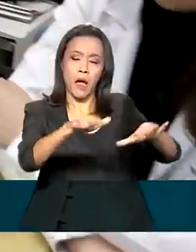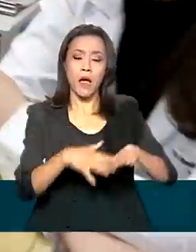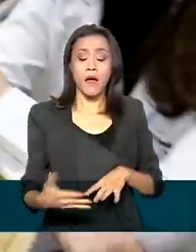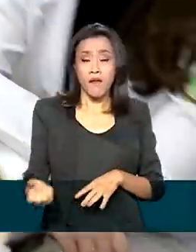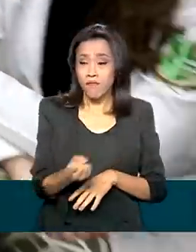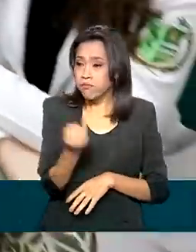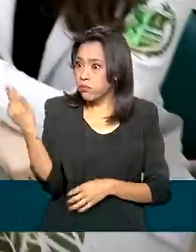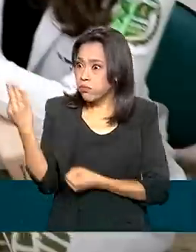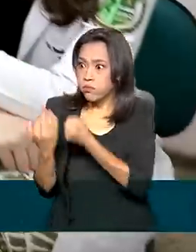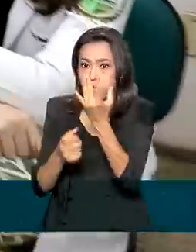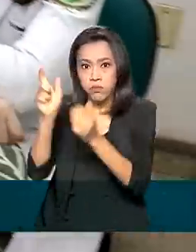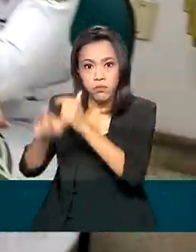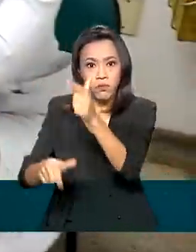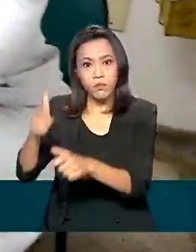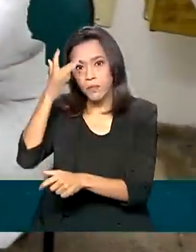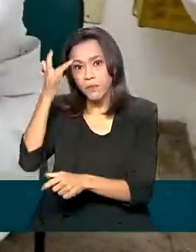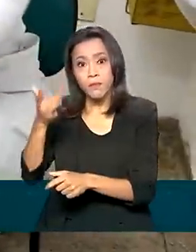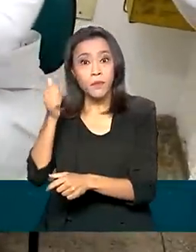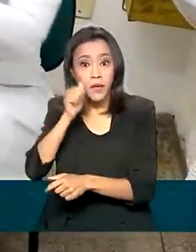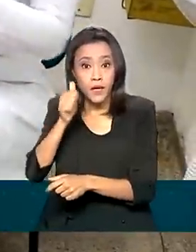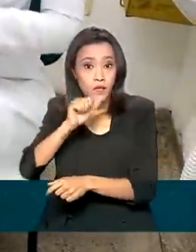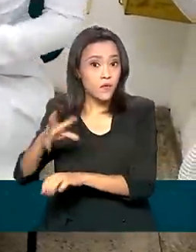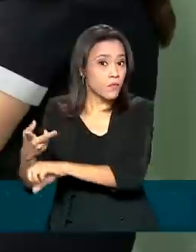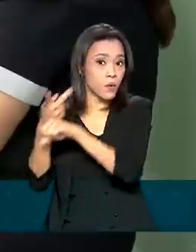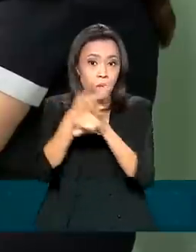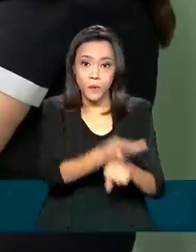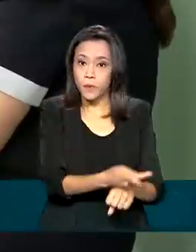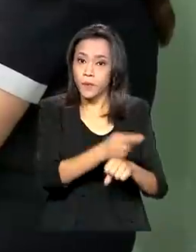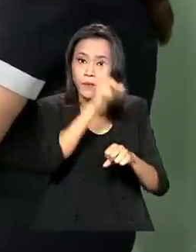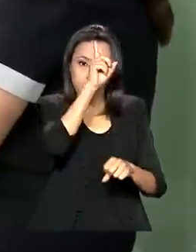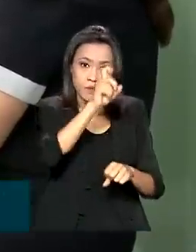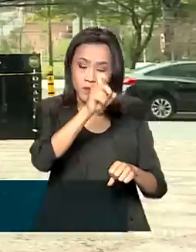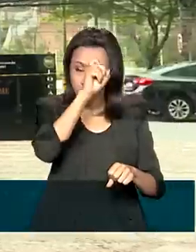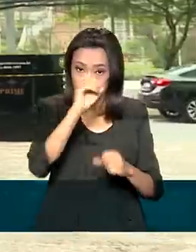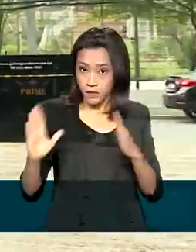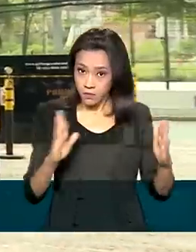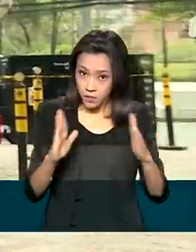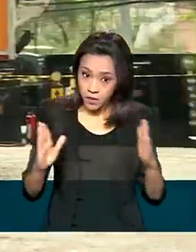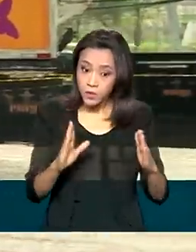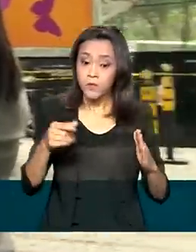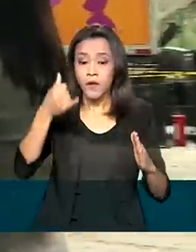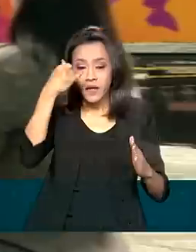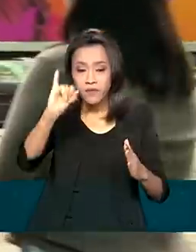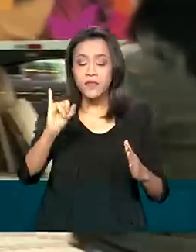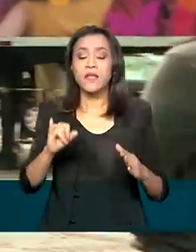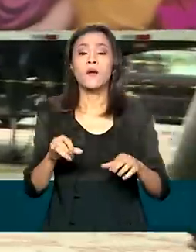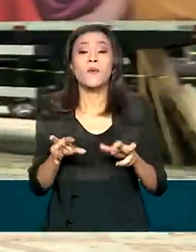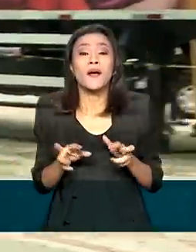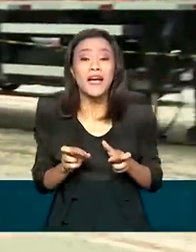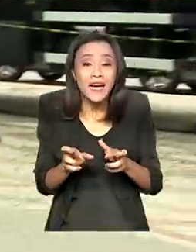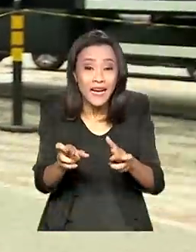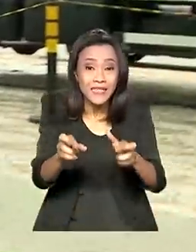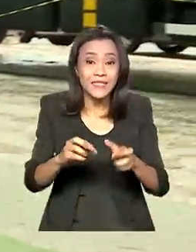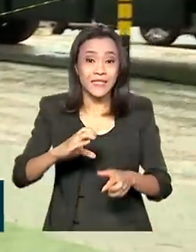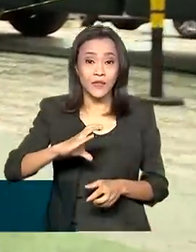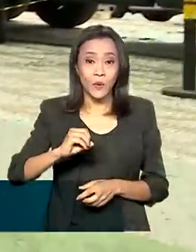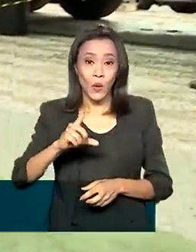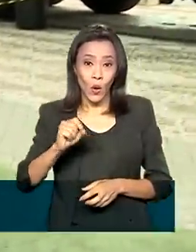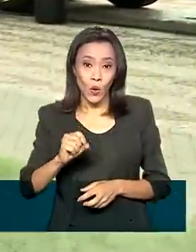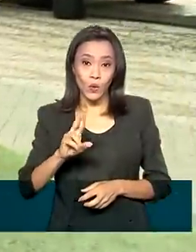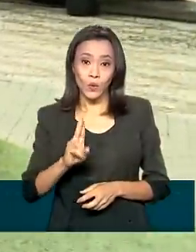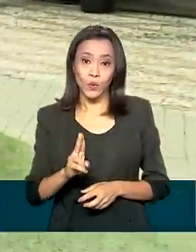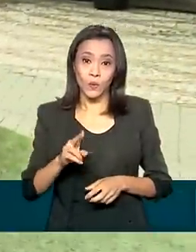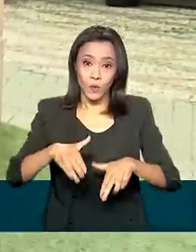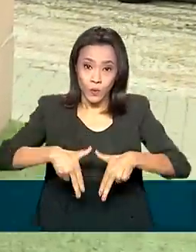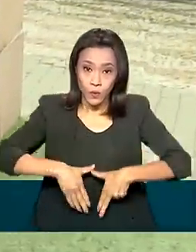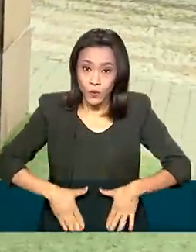fazer o exame, que é oferecido de graça pelo SUS, que previne o câncer do colo do útero, mais conhecido como